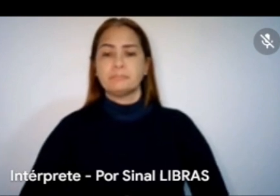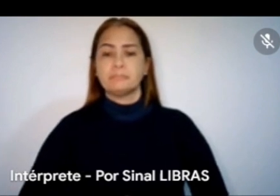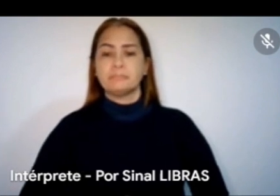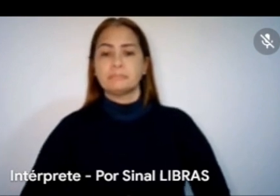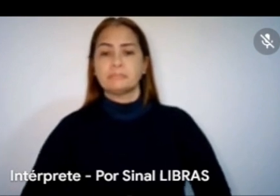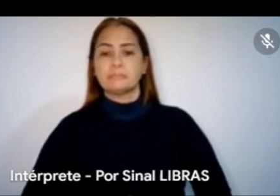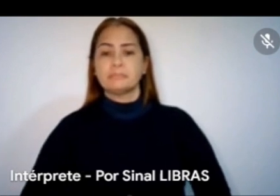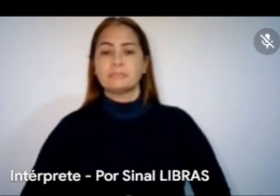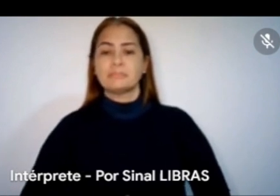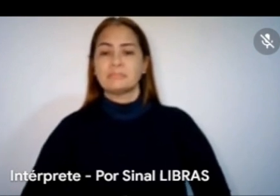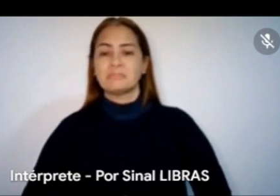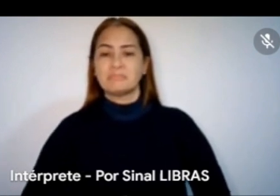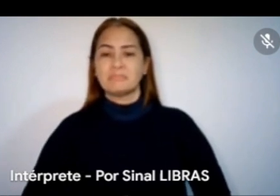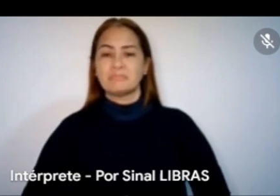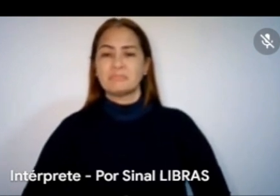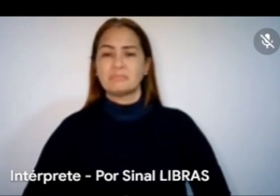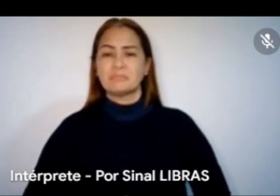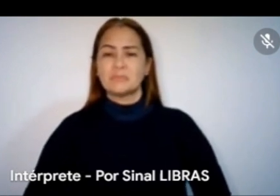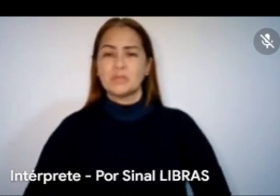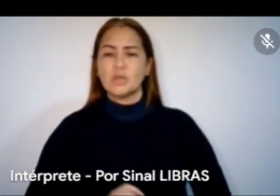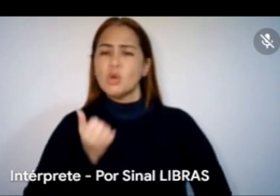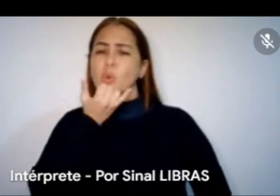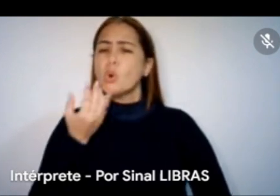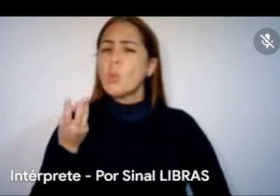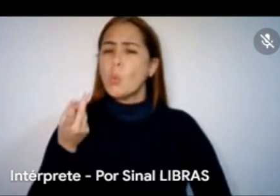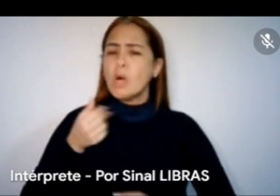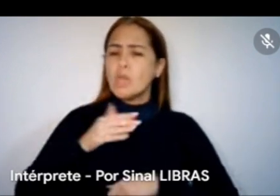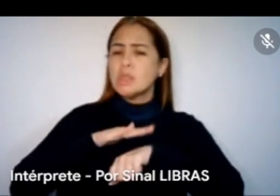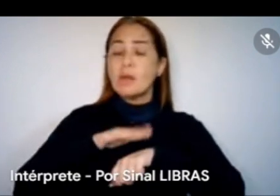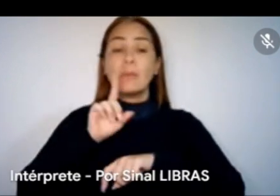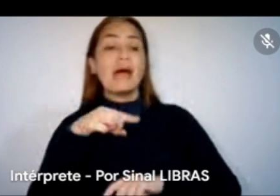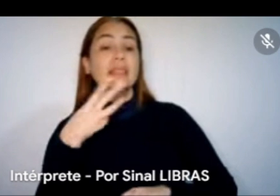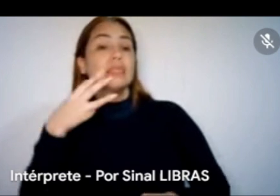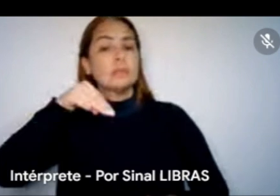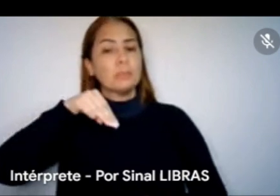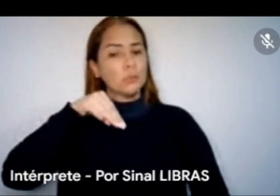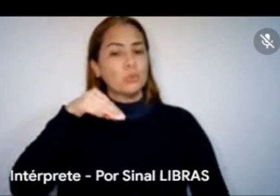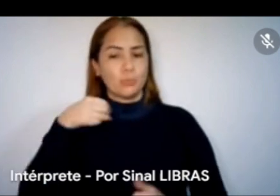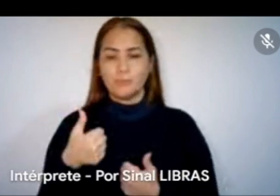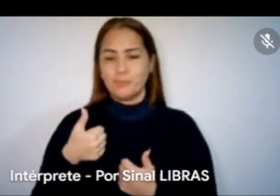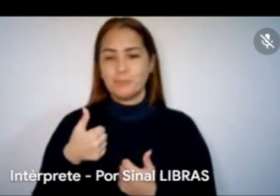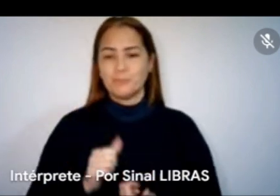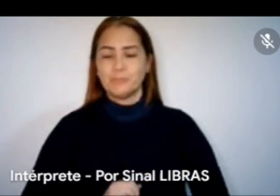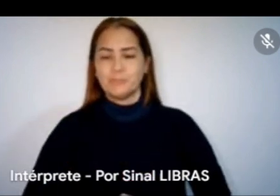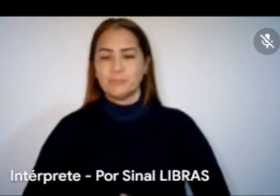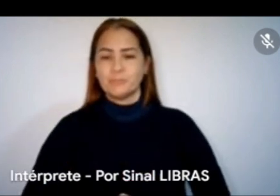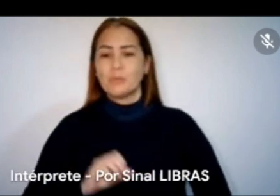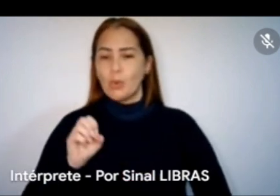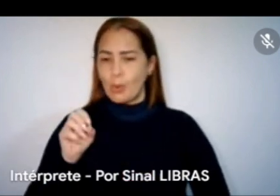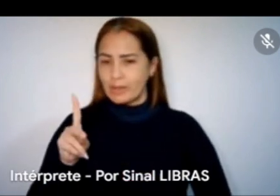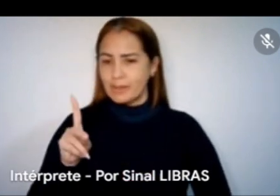Há quanto tempo, gente, que eu lhe falo? São três minutos, Felipe, isso. Ah, Tá, tá ok.